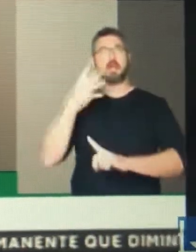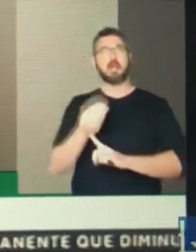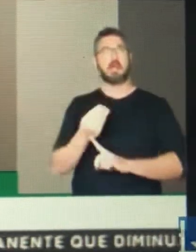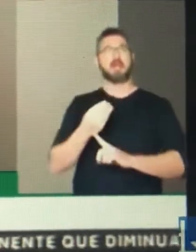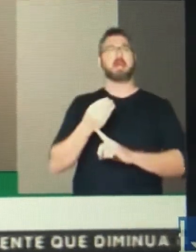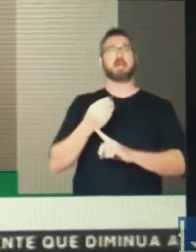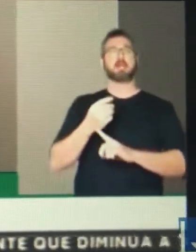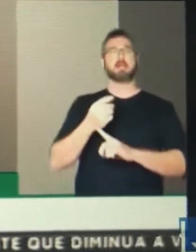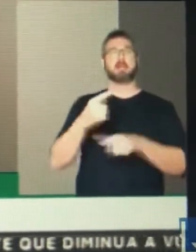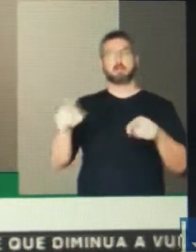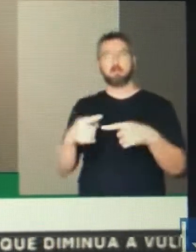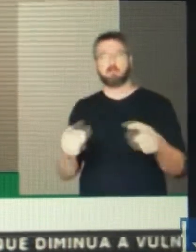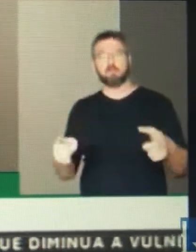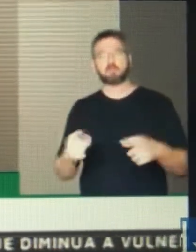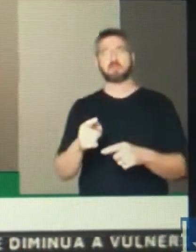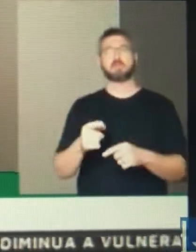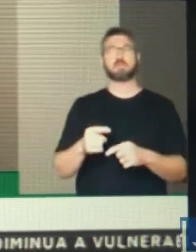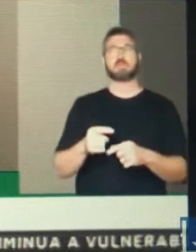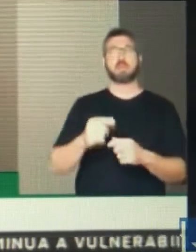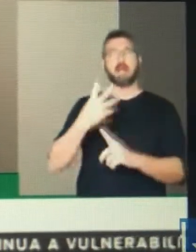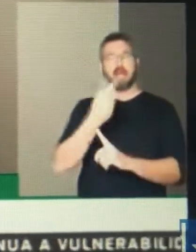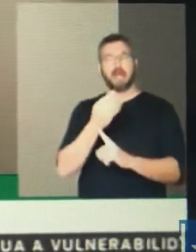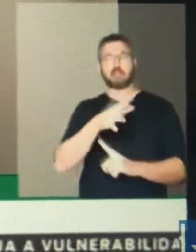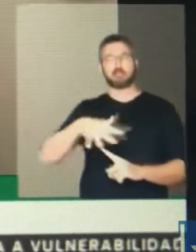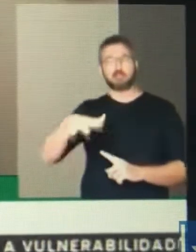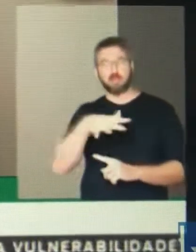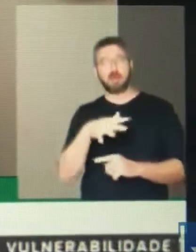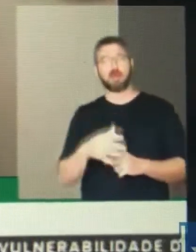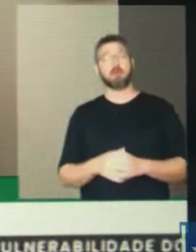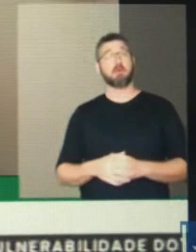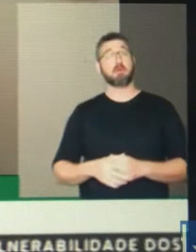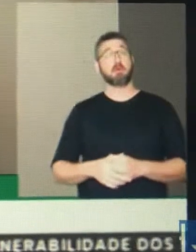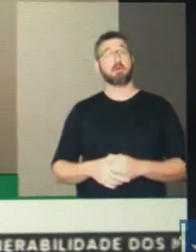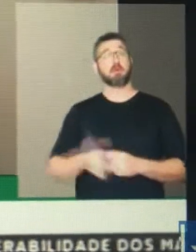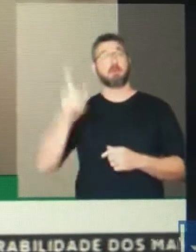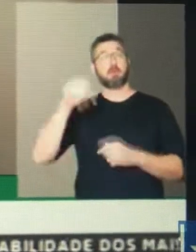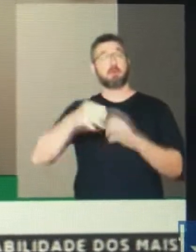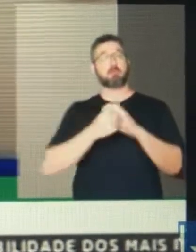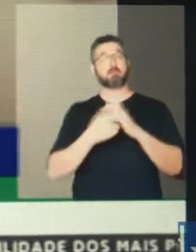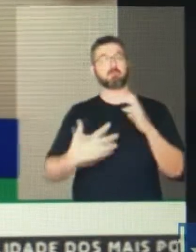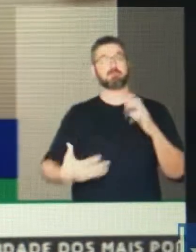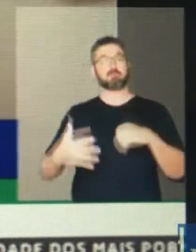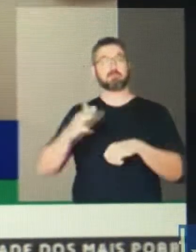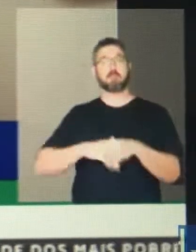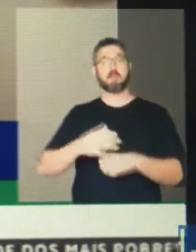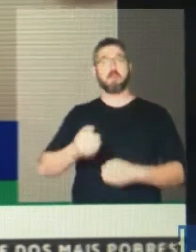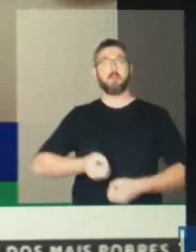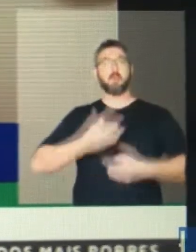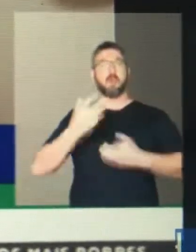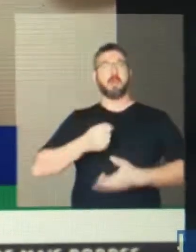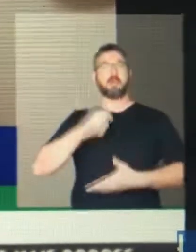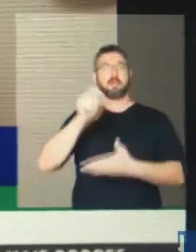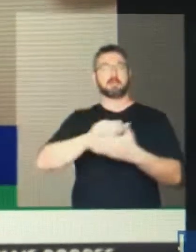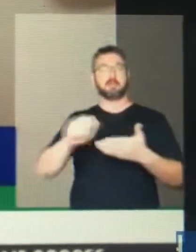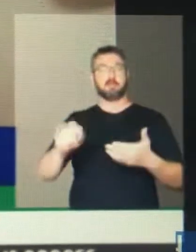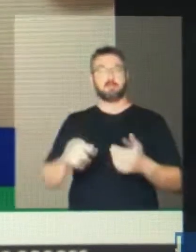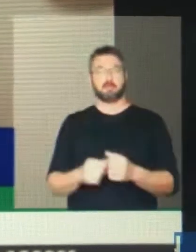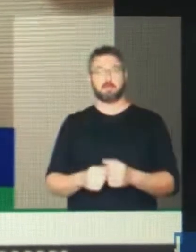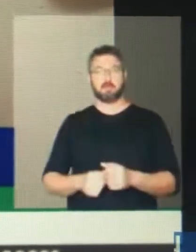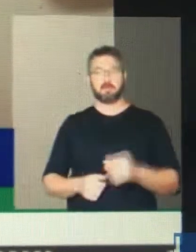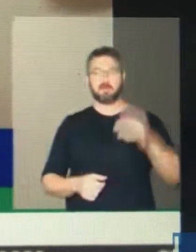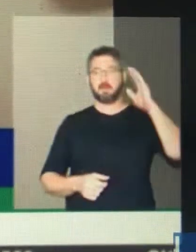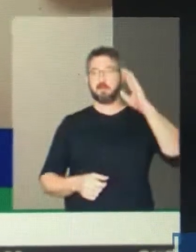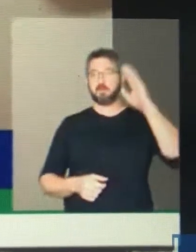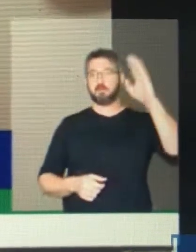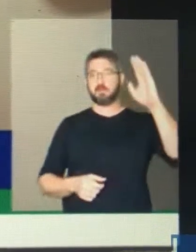fez o poeta escrever. Antes de tudo, o sertanejo é um forte. Todo o meu passado guarda relação com